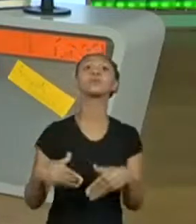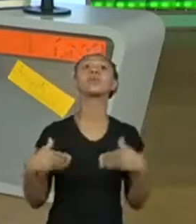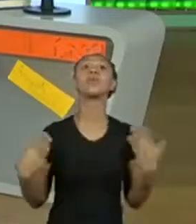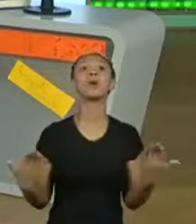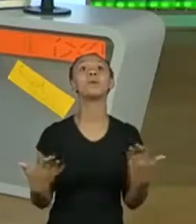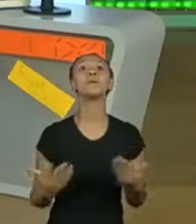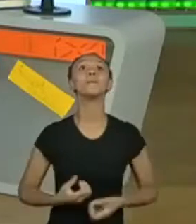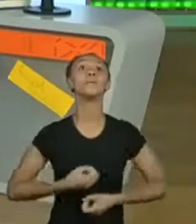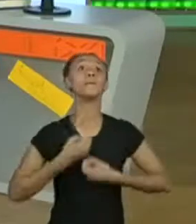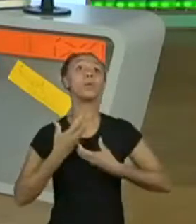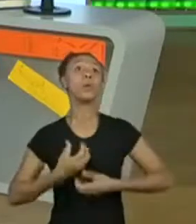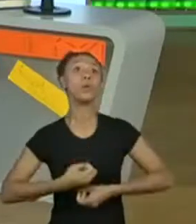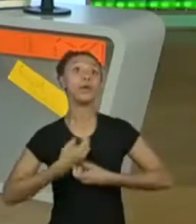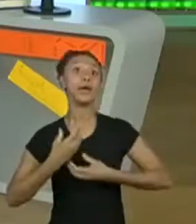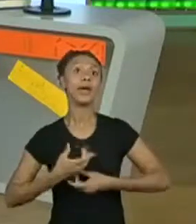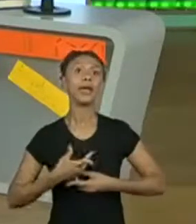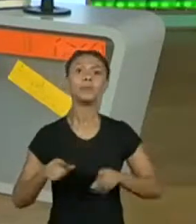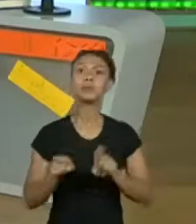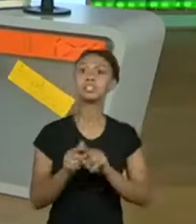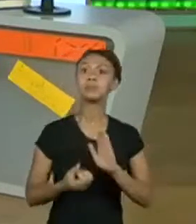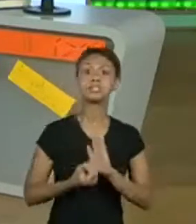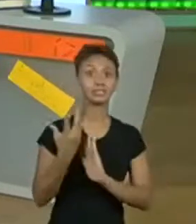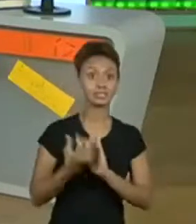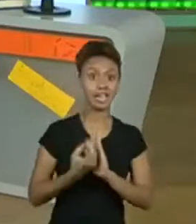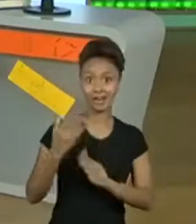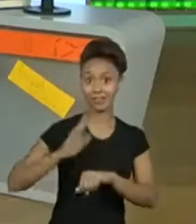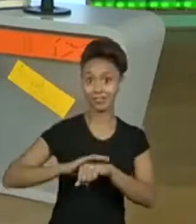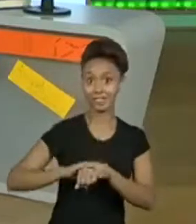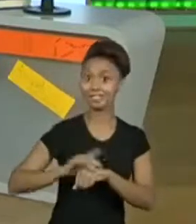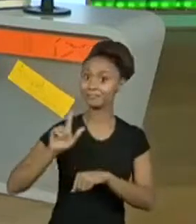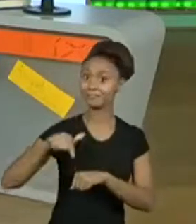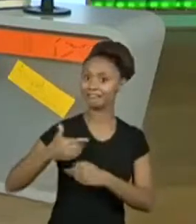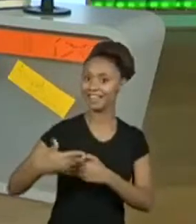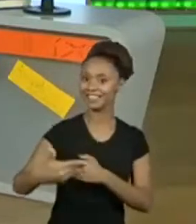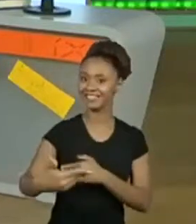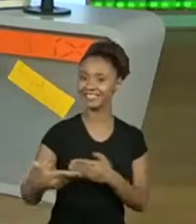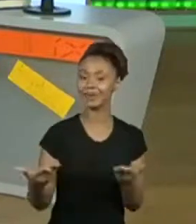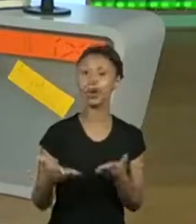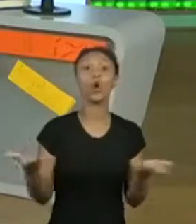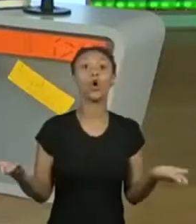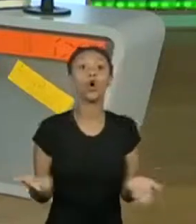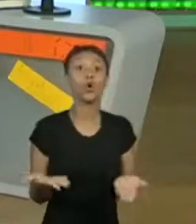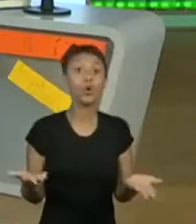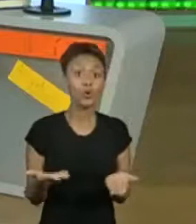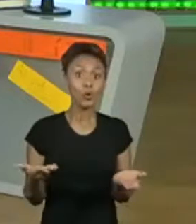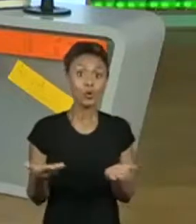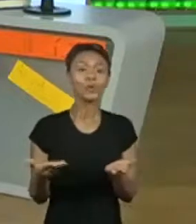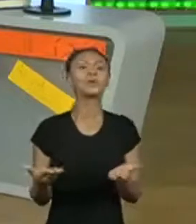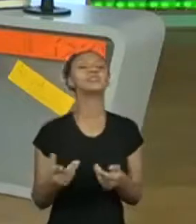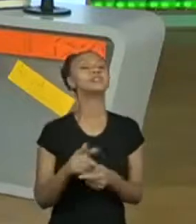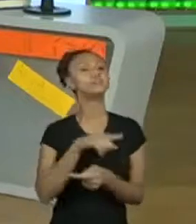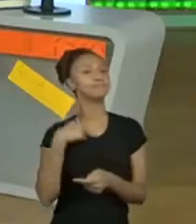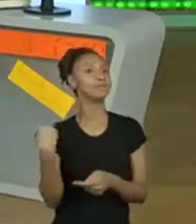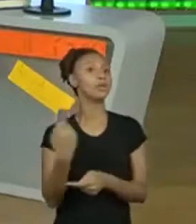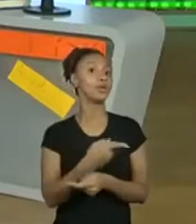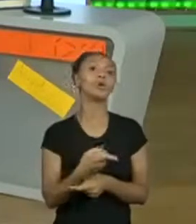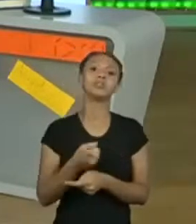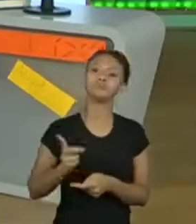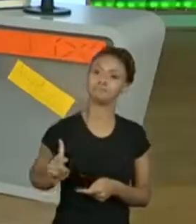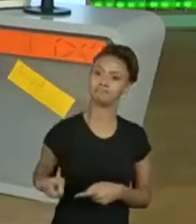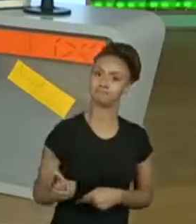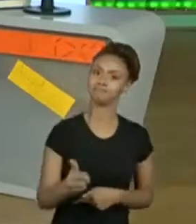poemas e realizar um sarau? Essa é a nossa sequência. E hoje nós estamos dando